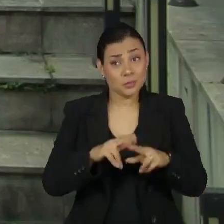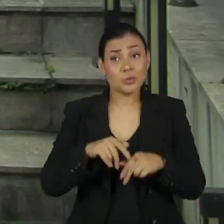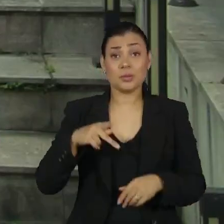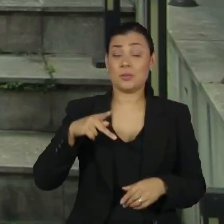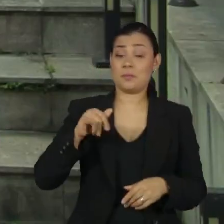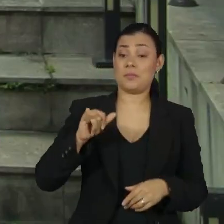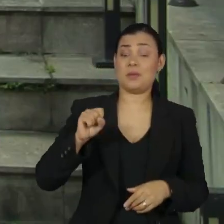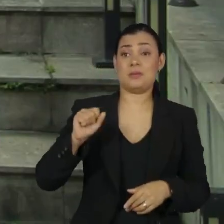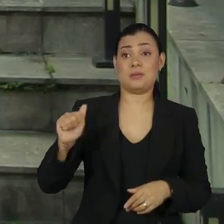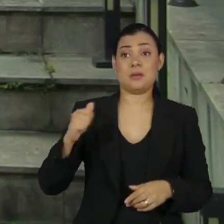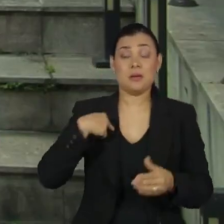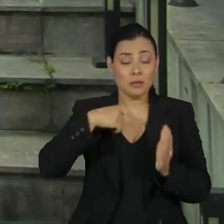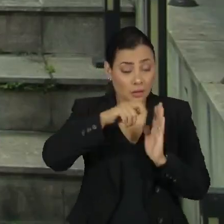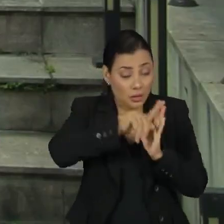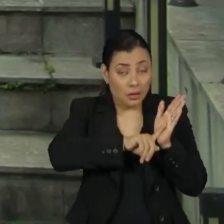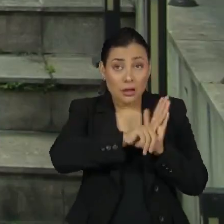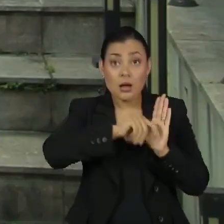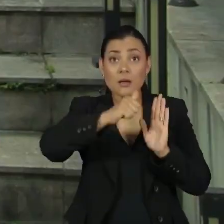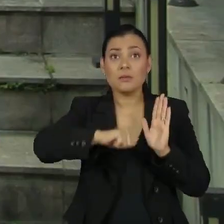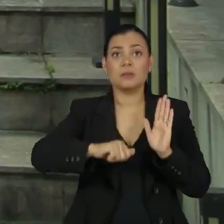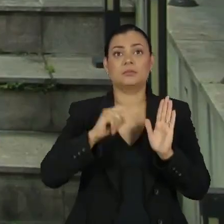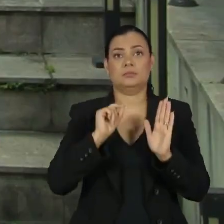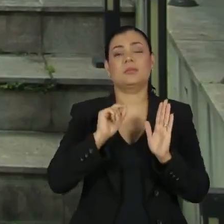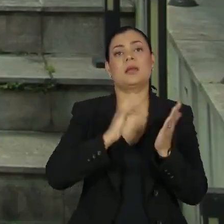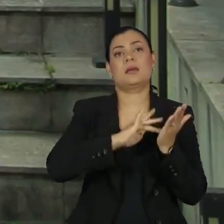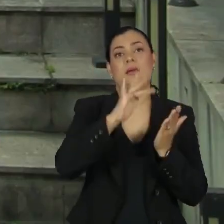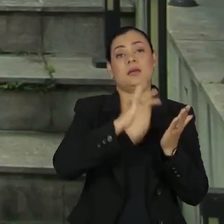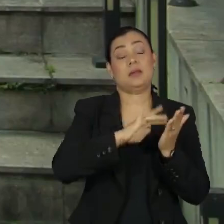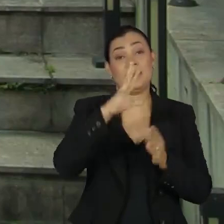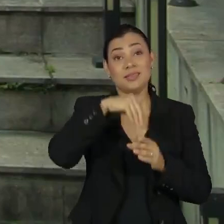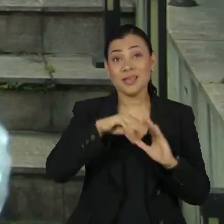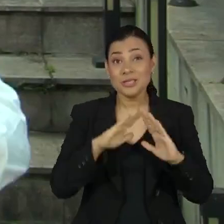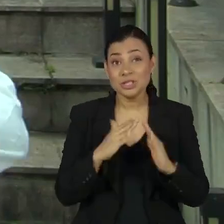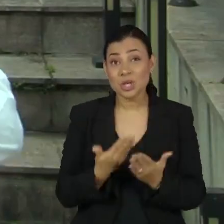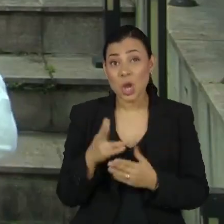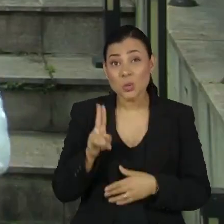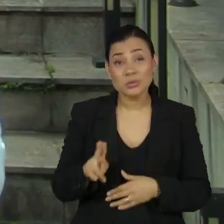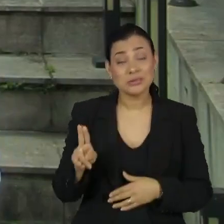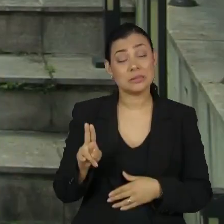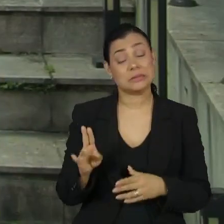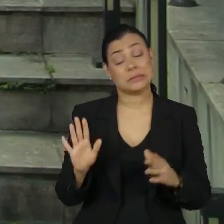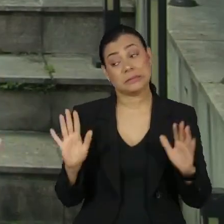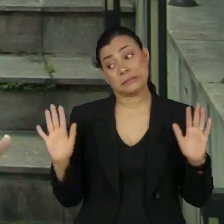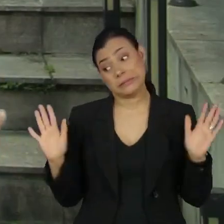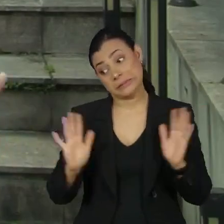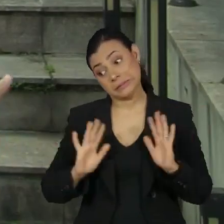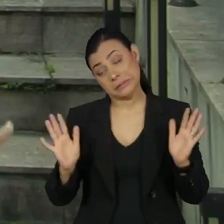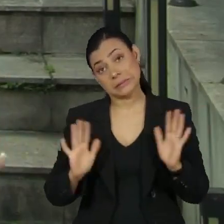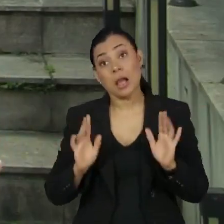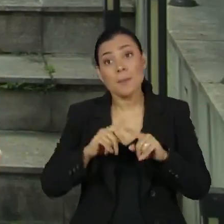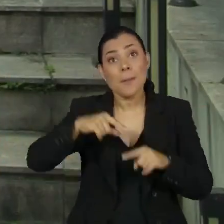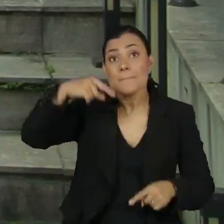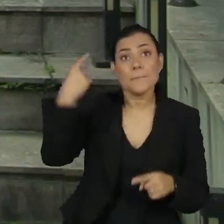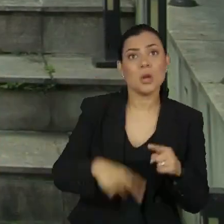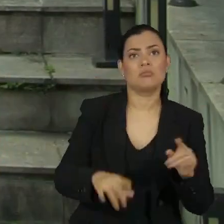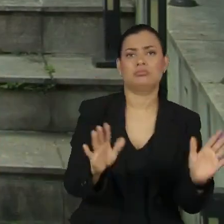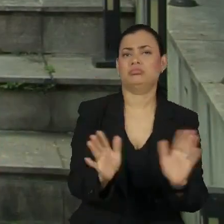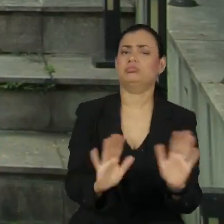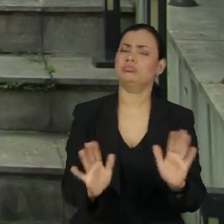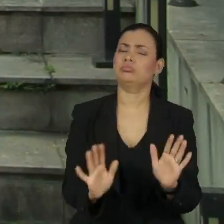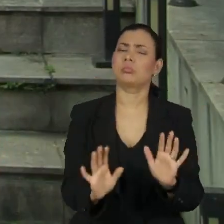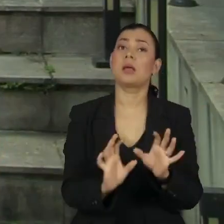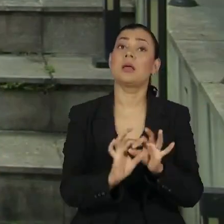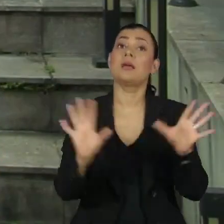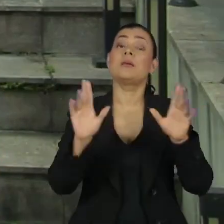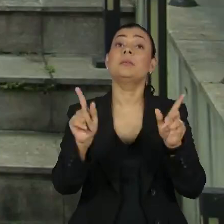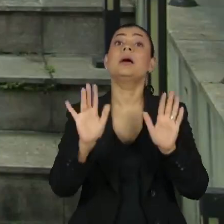reconhece que o uso de celular em escolas é controverso, porém recomenda que não haja uma proibição, e sim